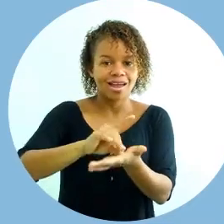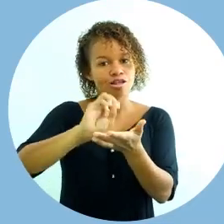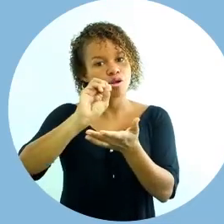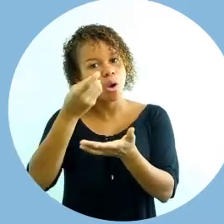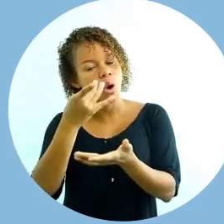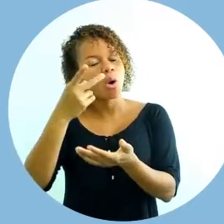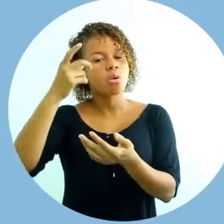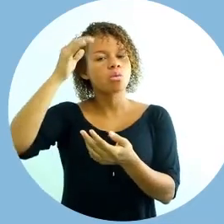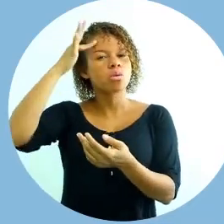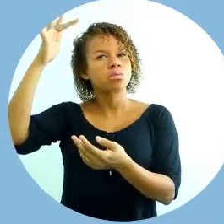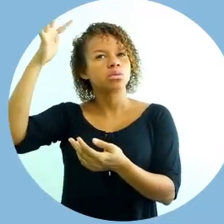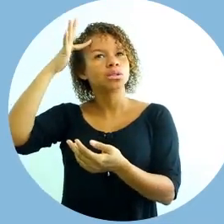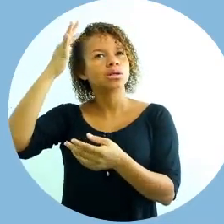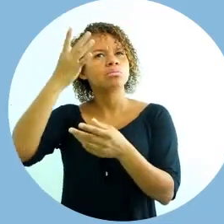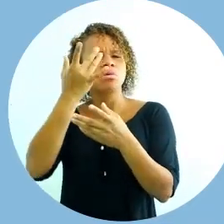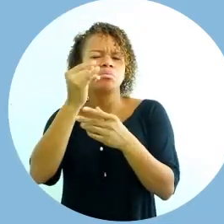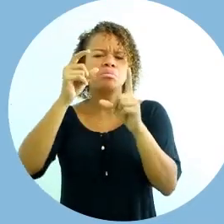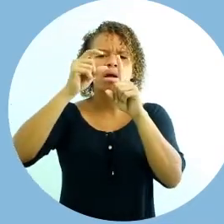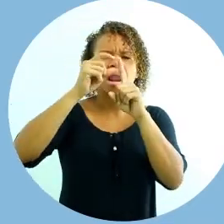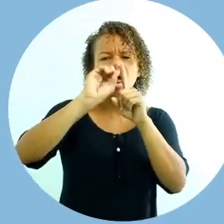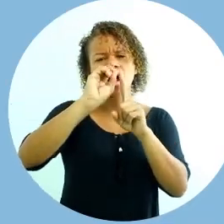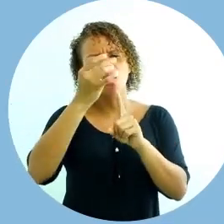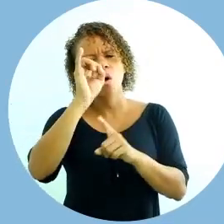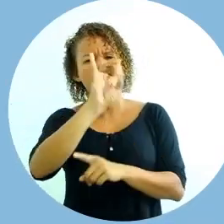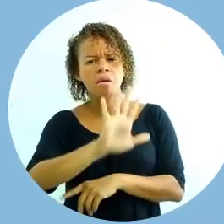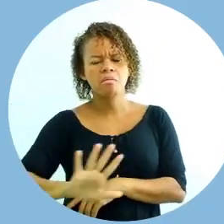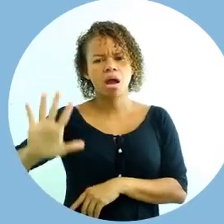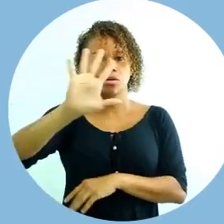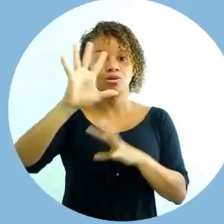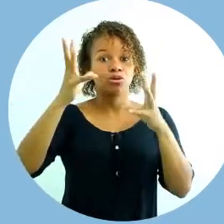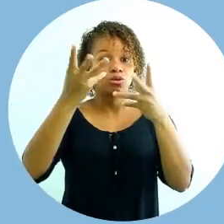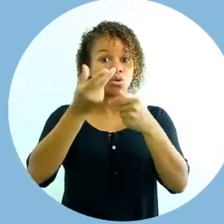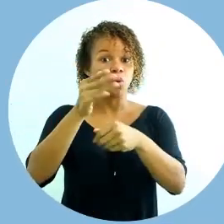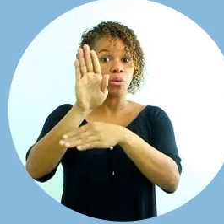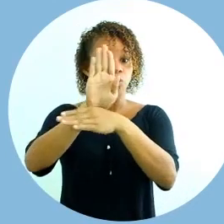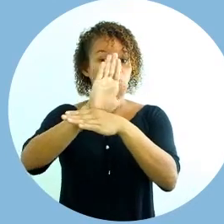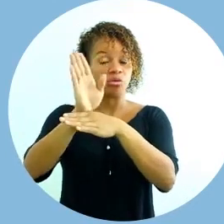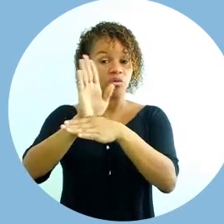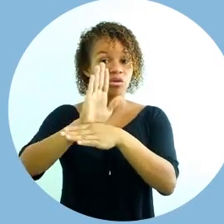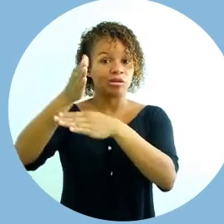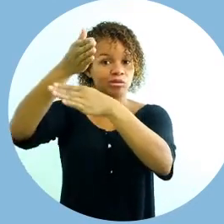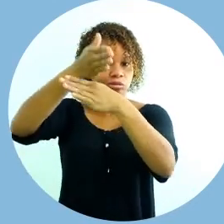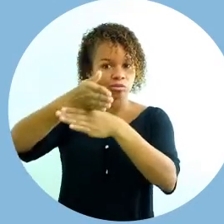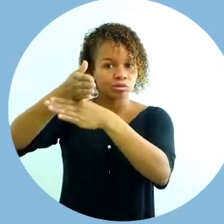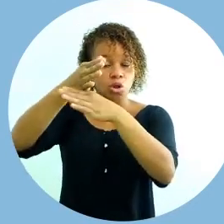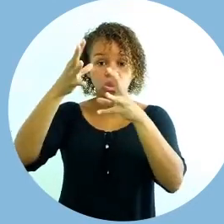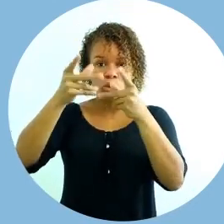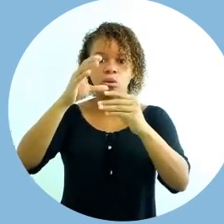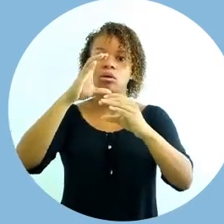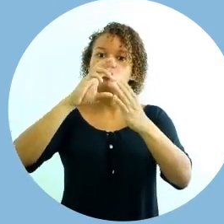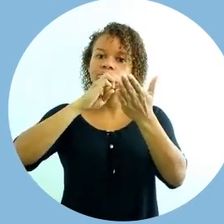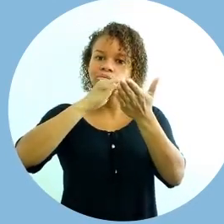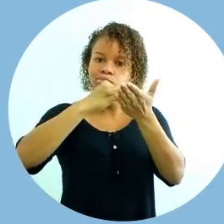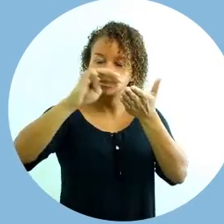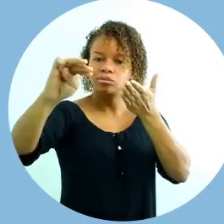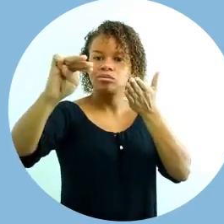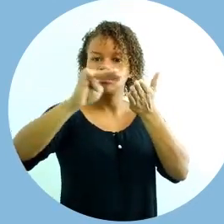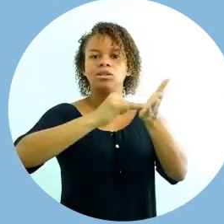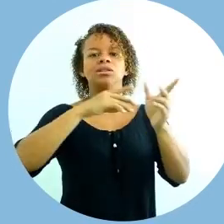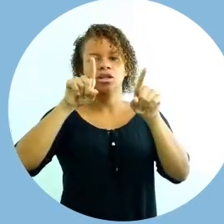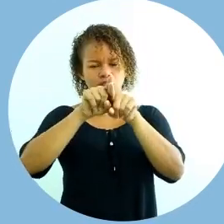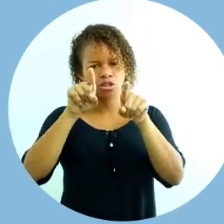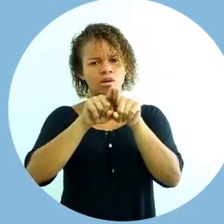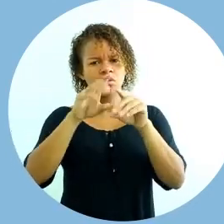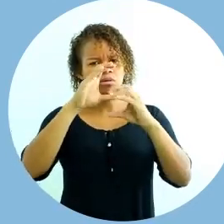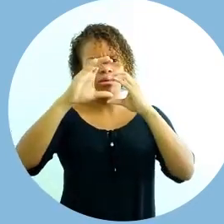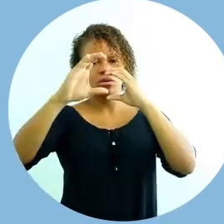Todo vídeo possui uma narrativa, toda mensagem também. Durante o planejamento, considere a narrativa